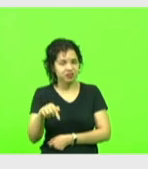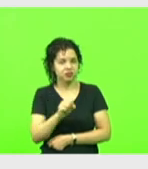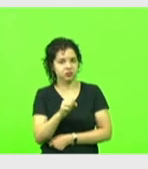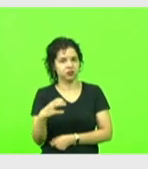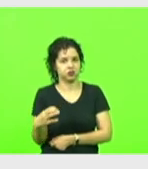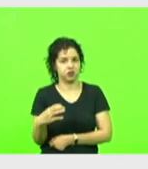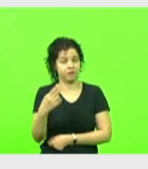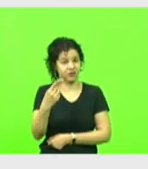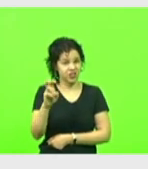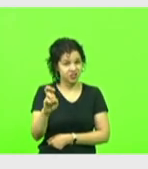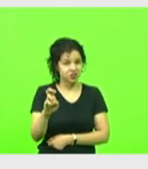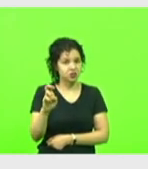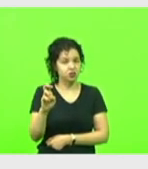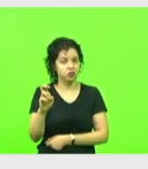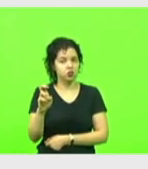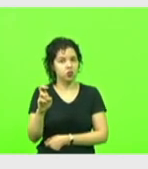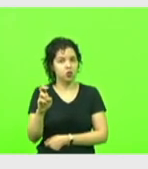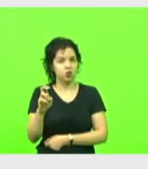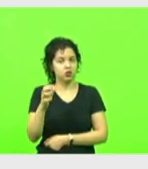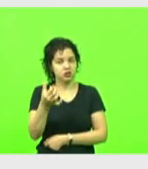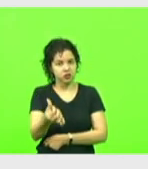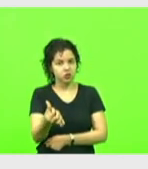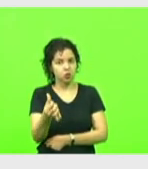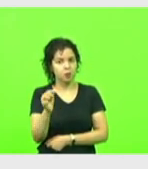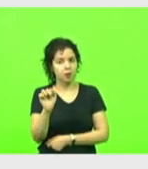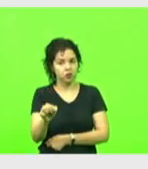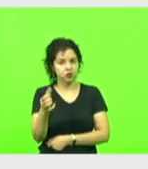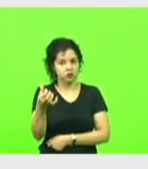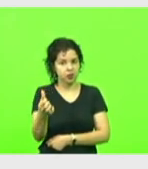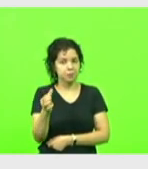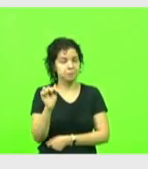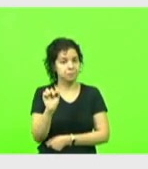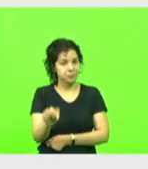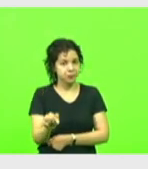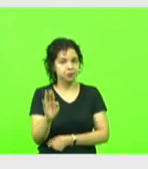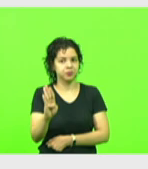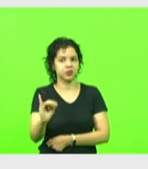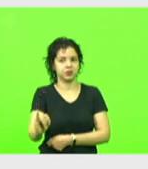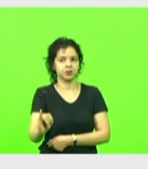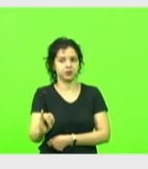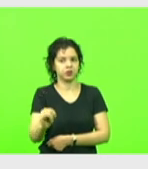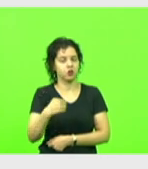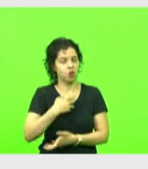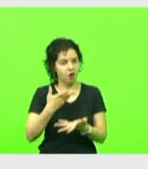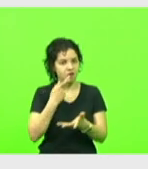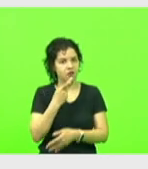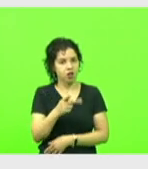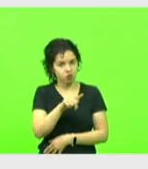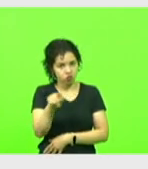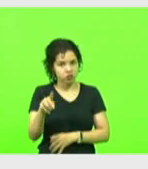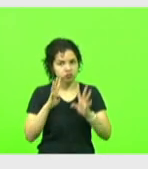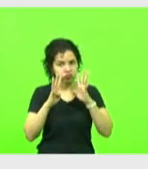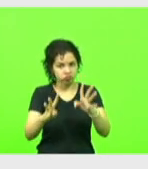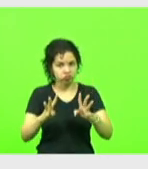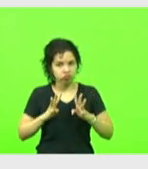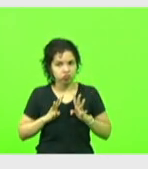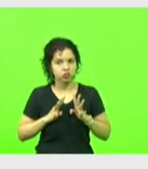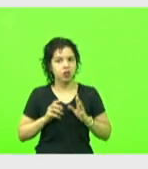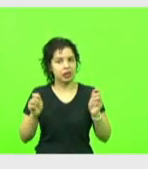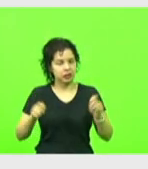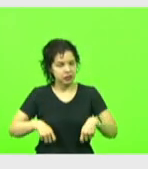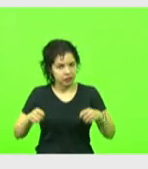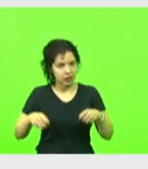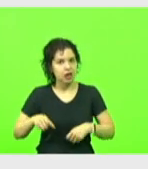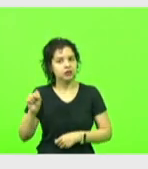deu 5,6 bi. Então, eu quero dizer, para quem está nos ouvindo, que tem condições, sim,